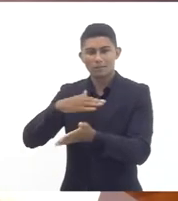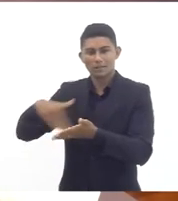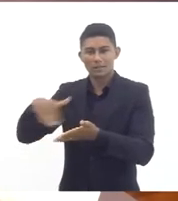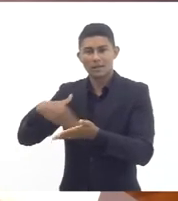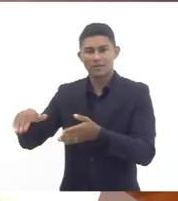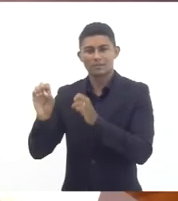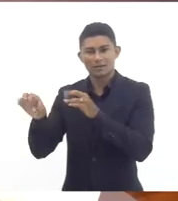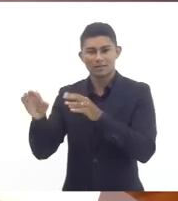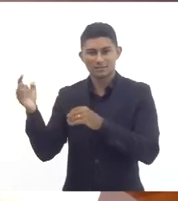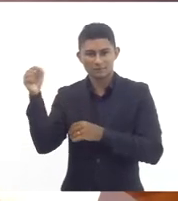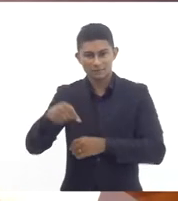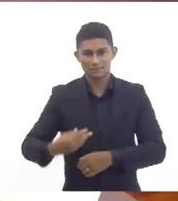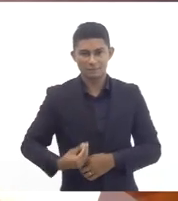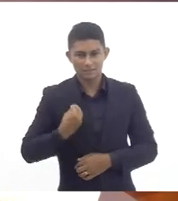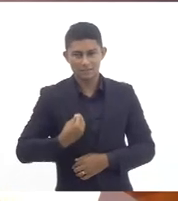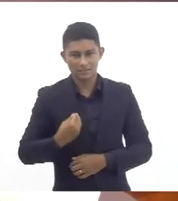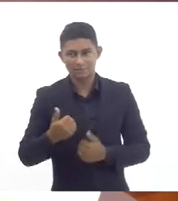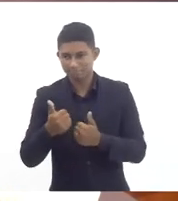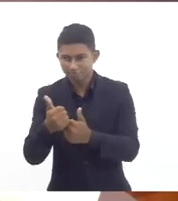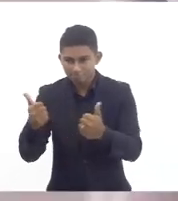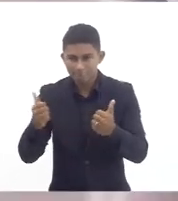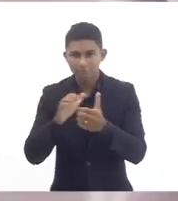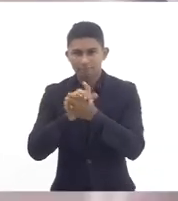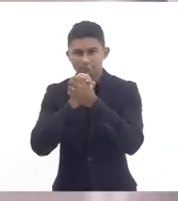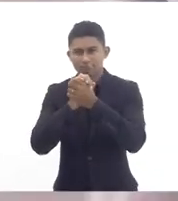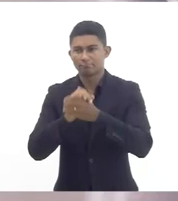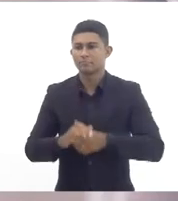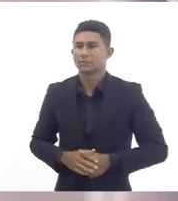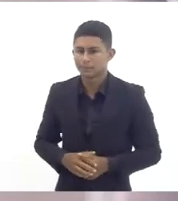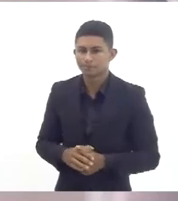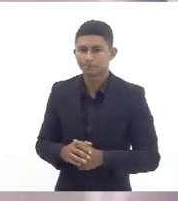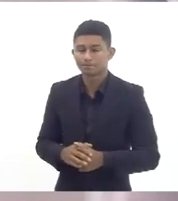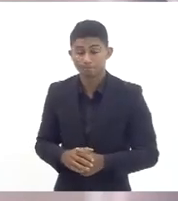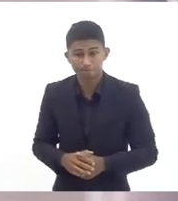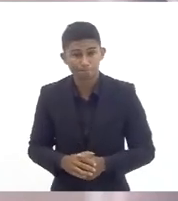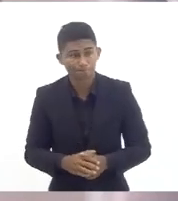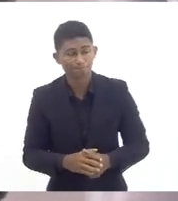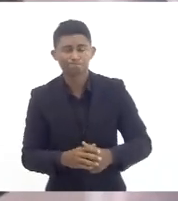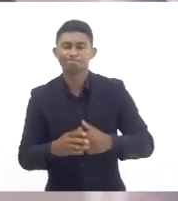entidades muito obrigado Fátima